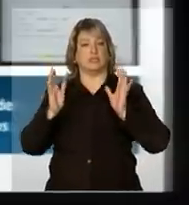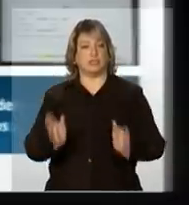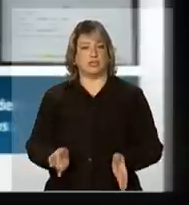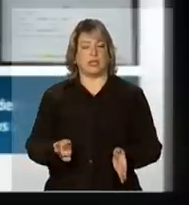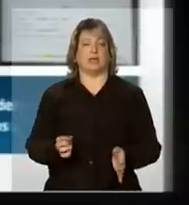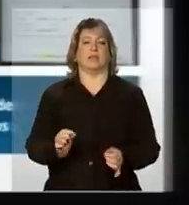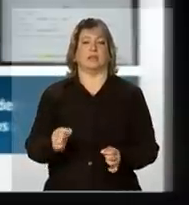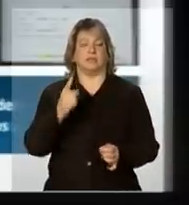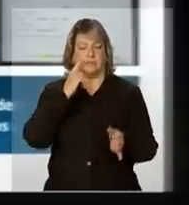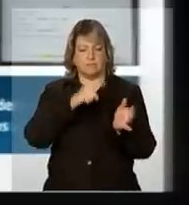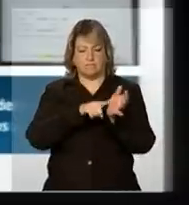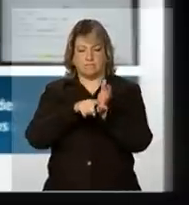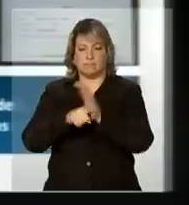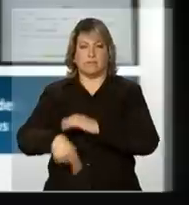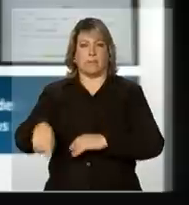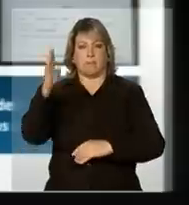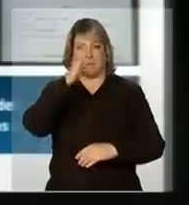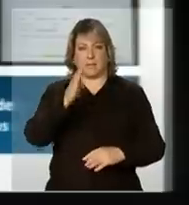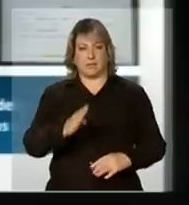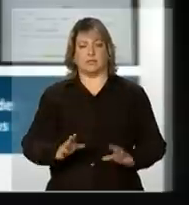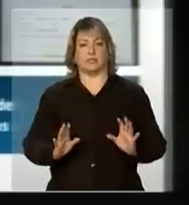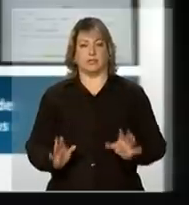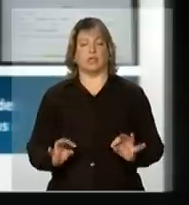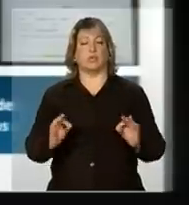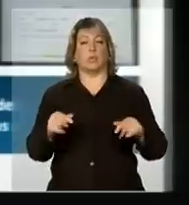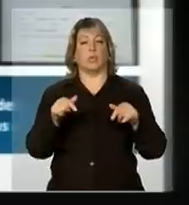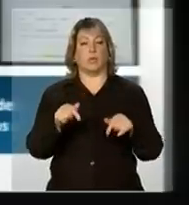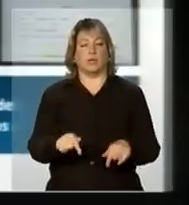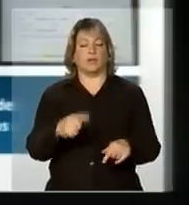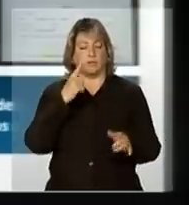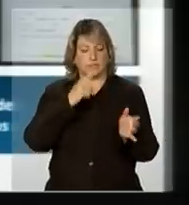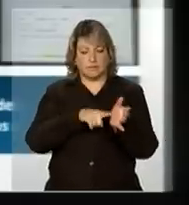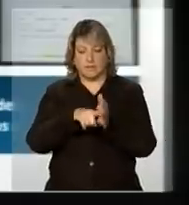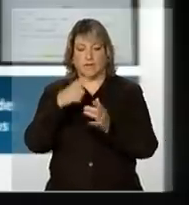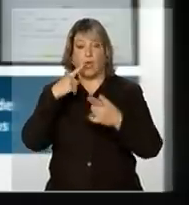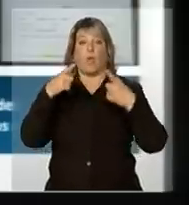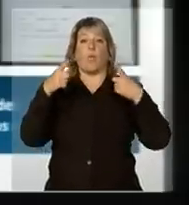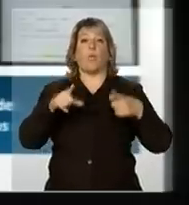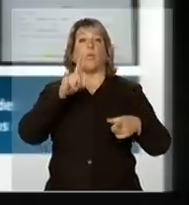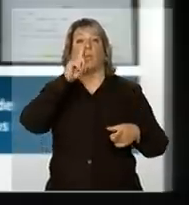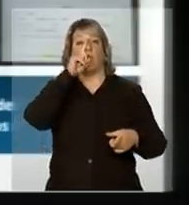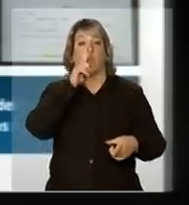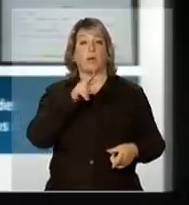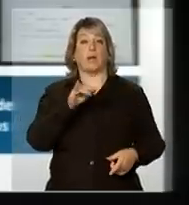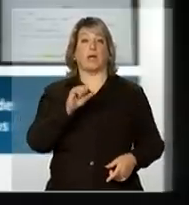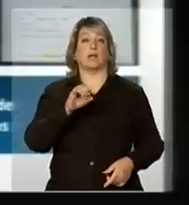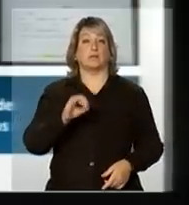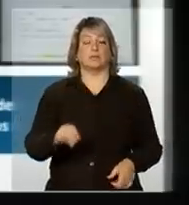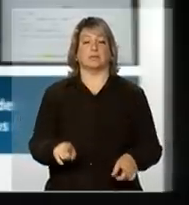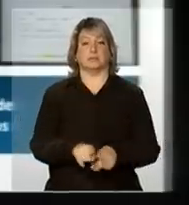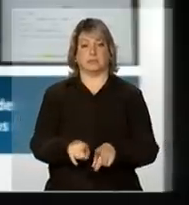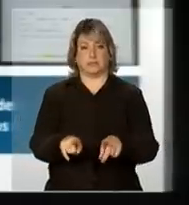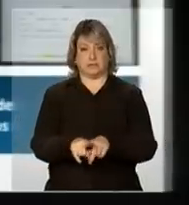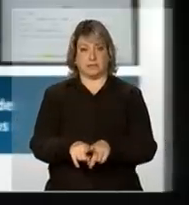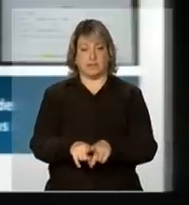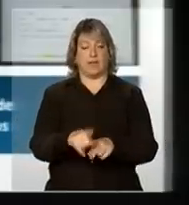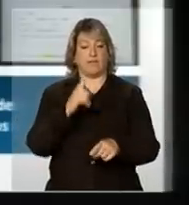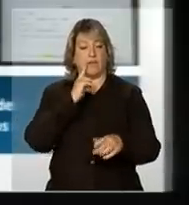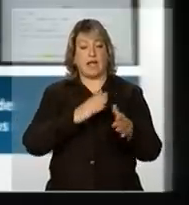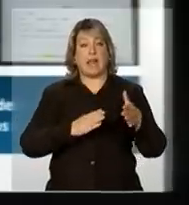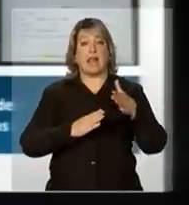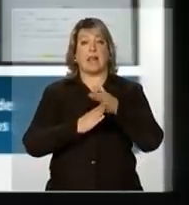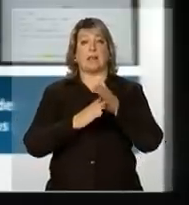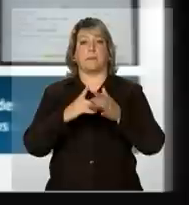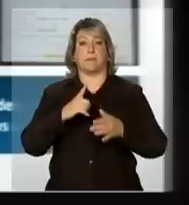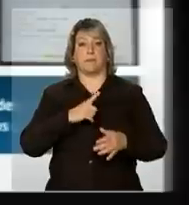Brasil e todos esses municípios a gente caracterizou o cenário de risco, estabeleceu os limites críticos de referência